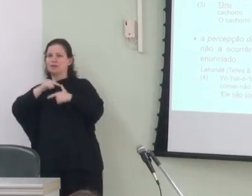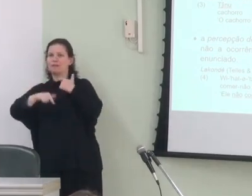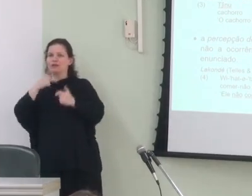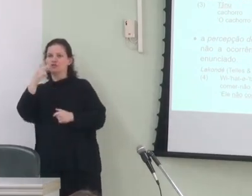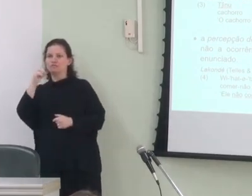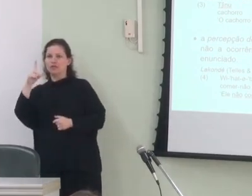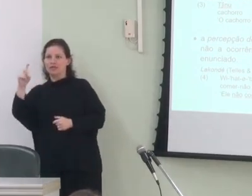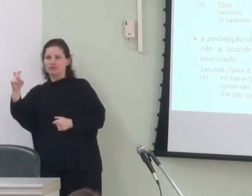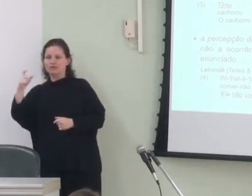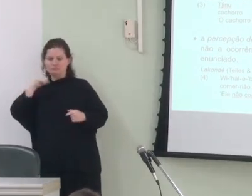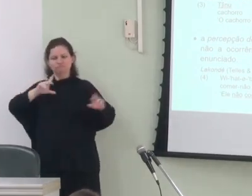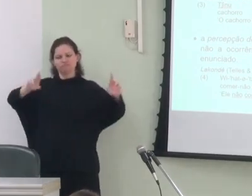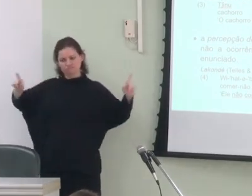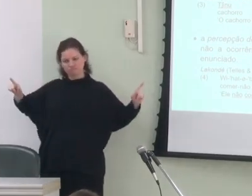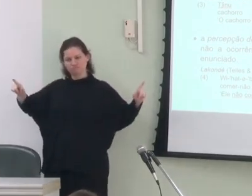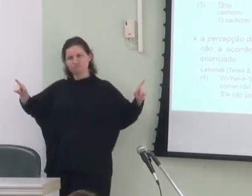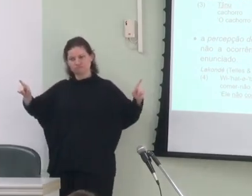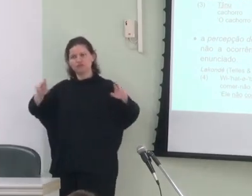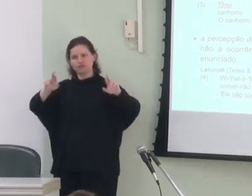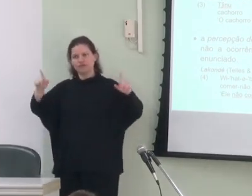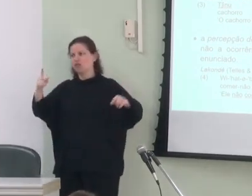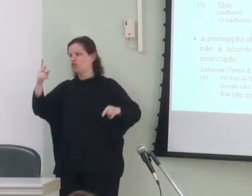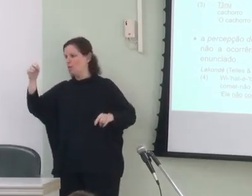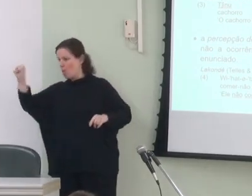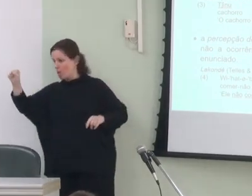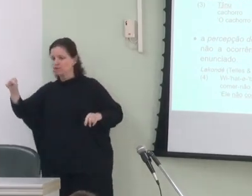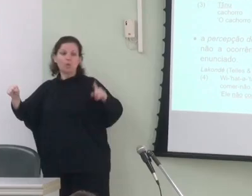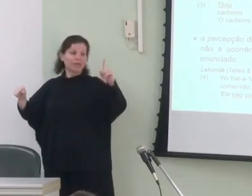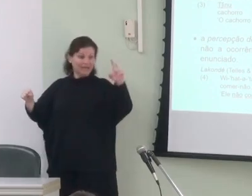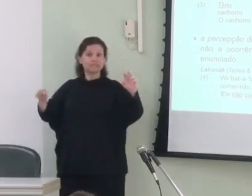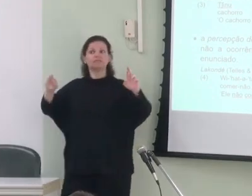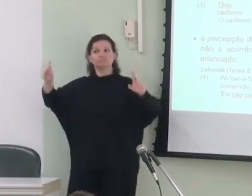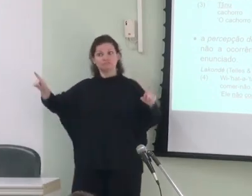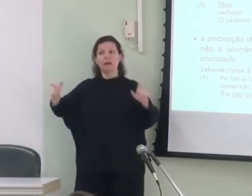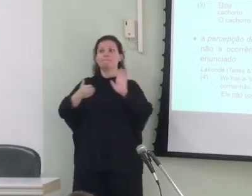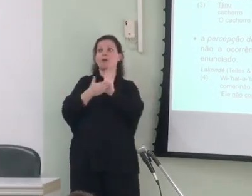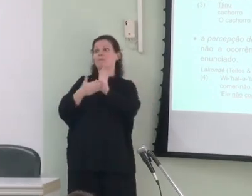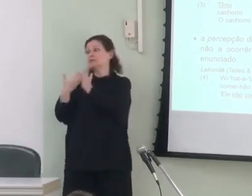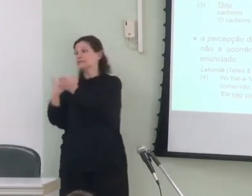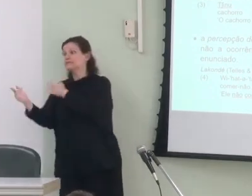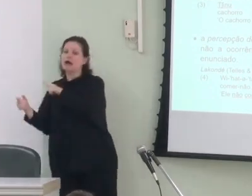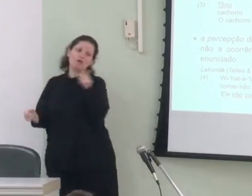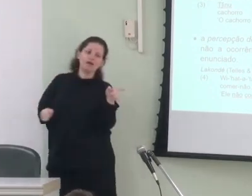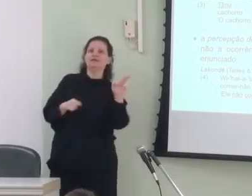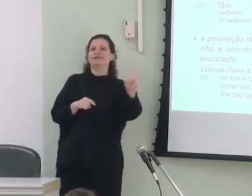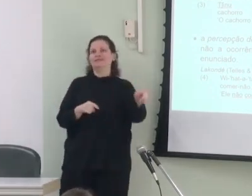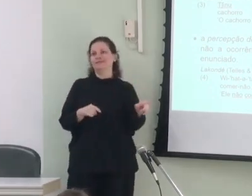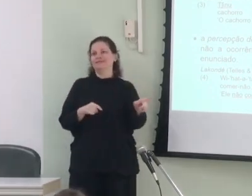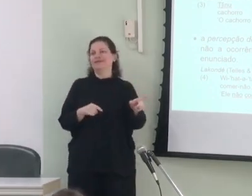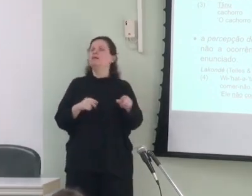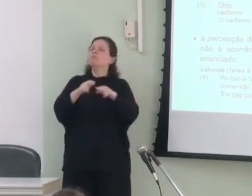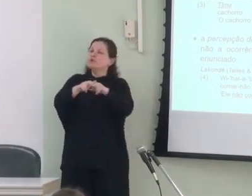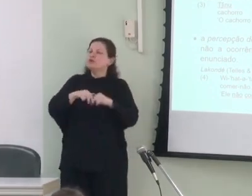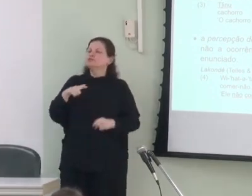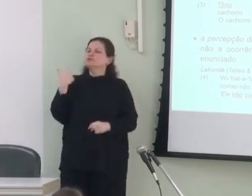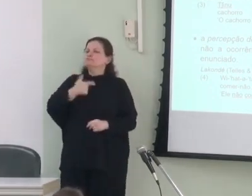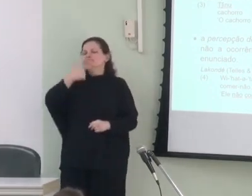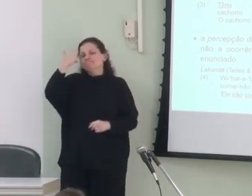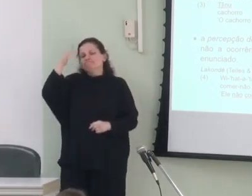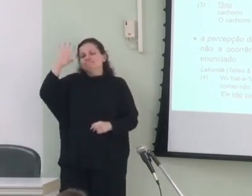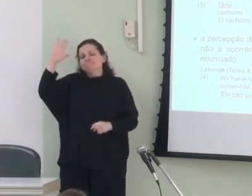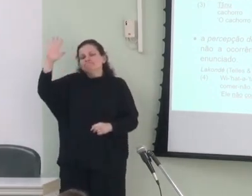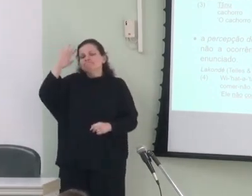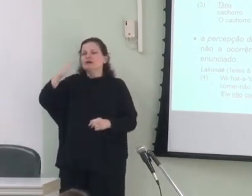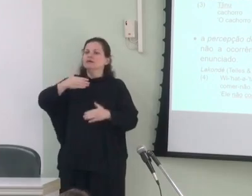diferenciando portanto se diferenciando do trabalho de 2008 da proposta inicial. Para tanto considerando as predições